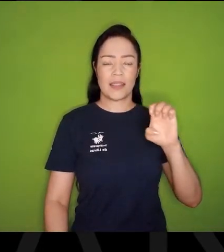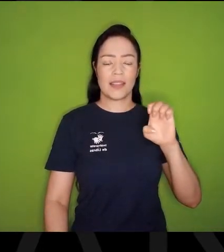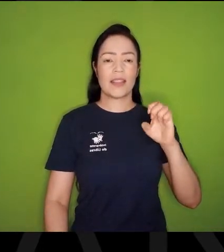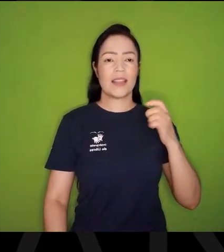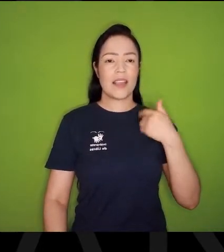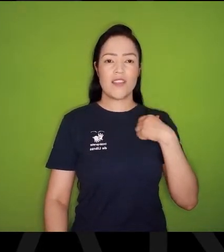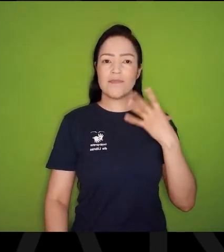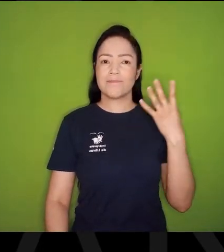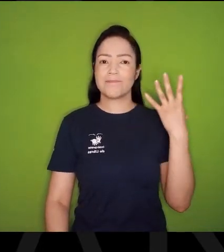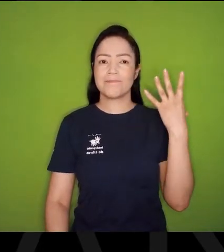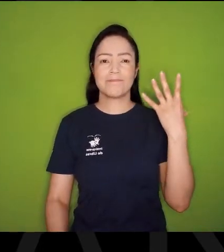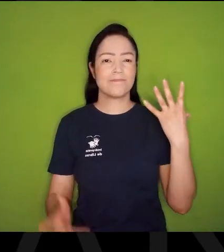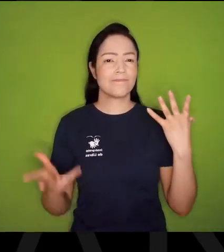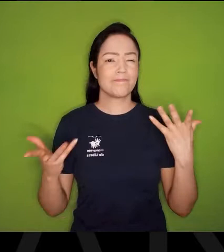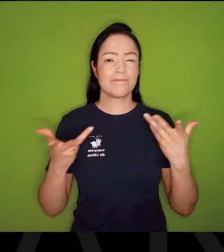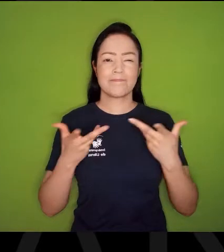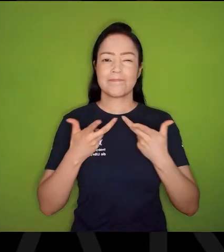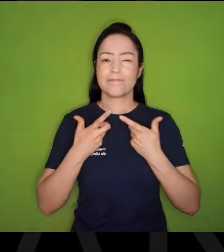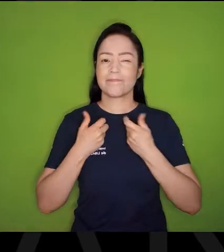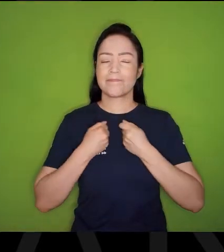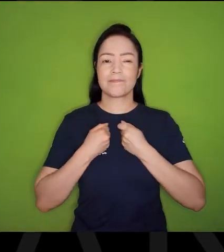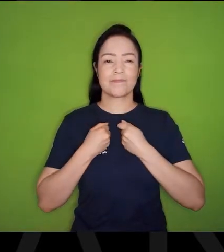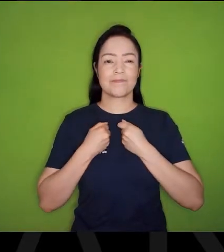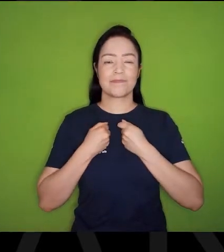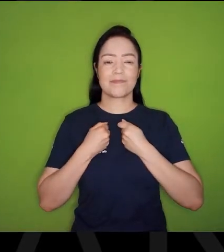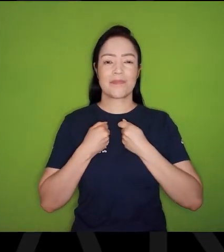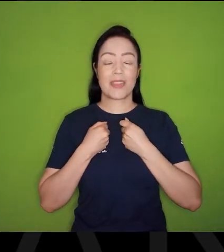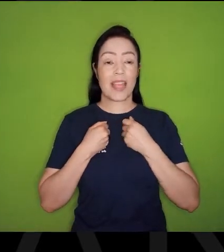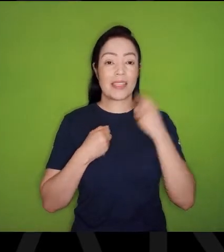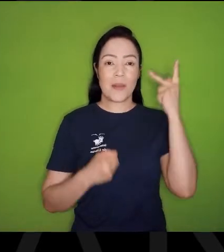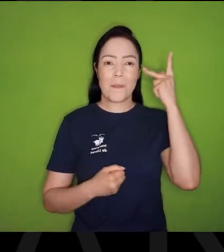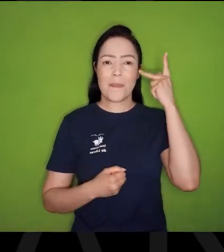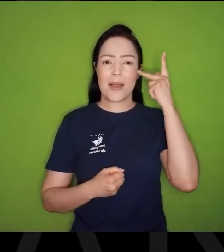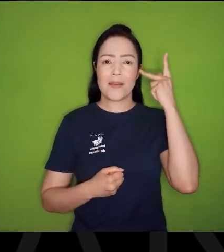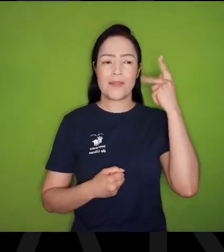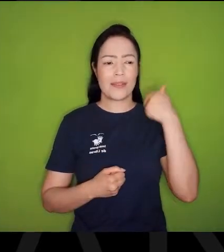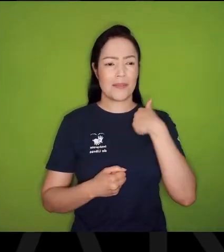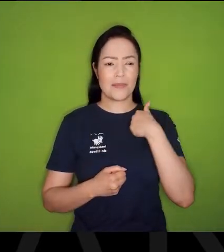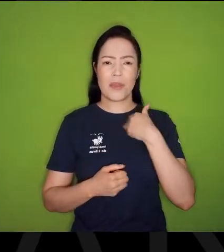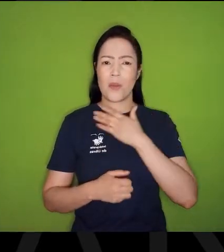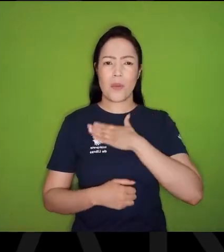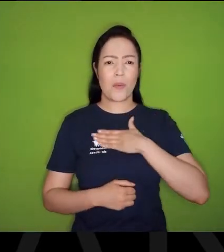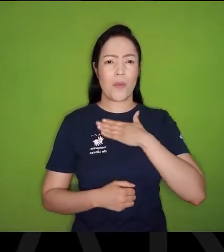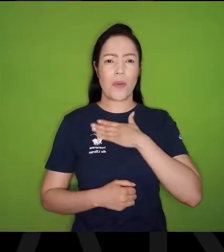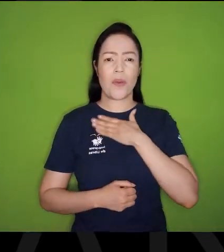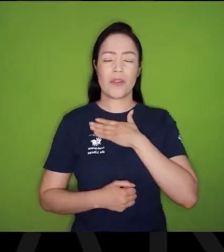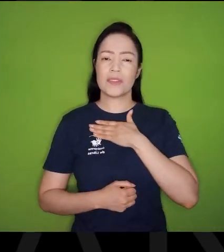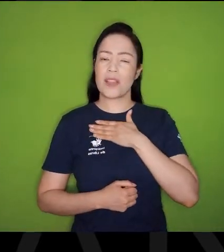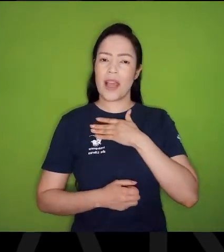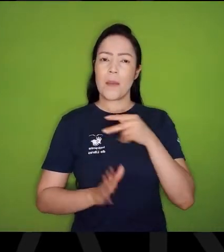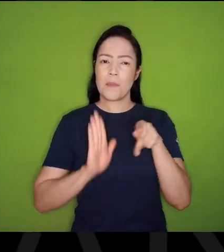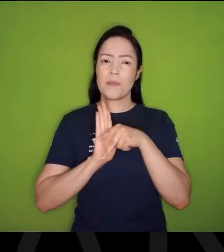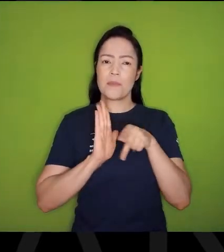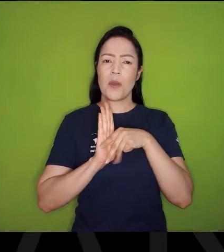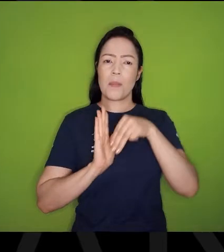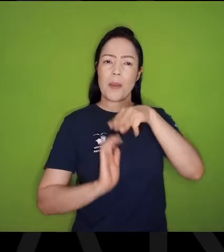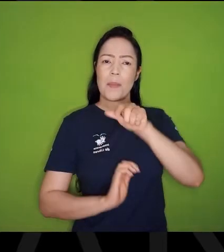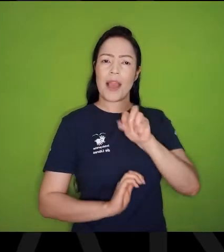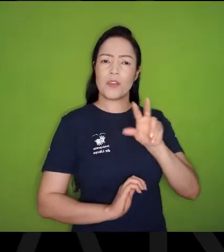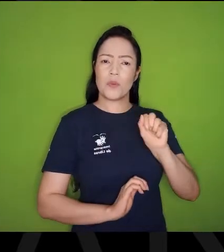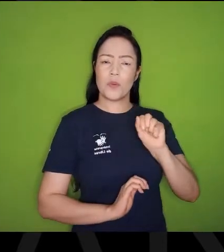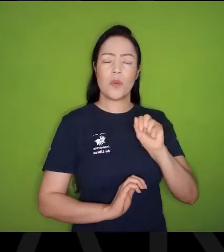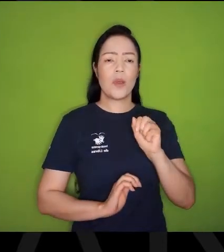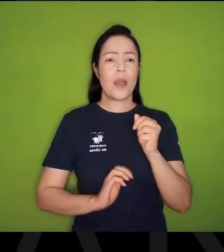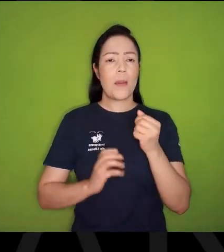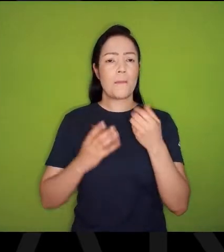Porque, fascinado por Mário de Andrade. São Paulo, para mim, era Mário de Andrade, o movimento modernista. Mas aquela casa,